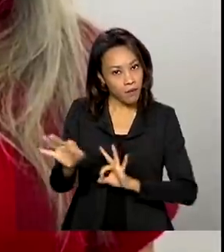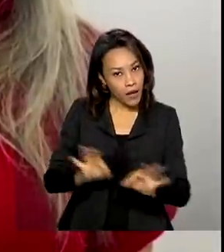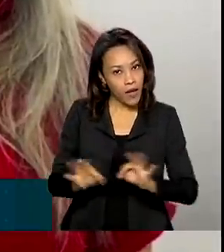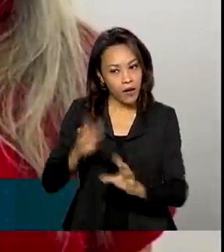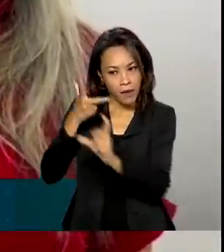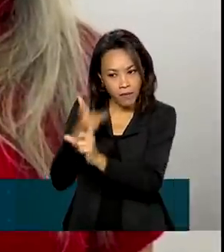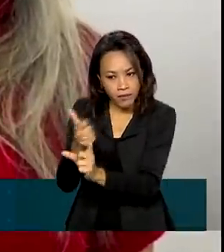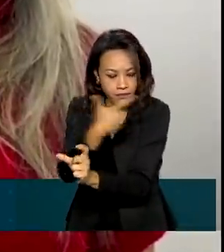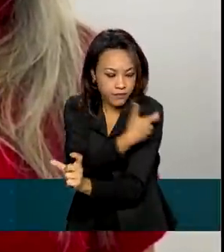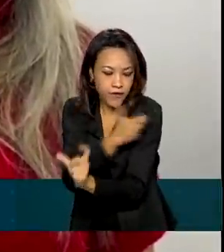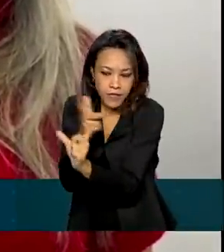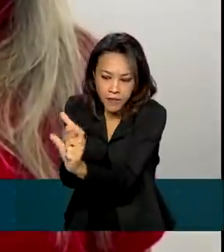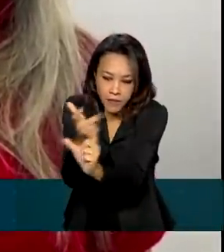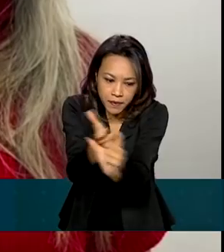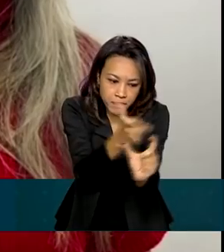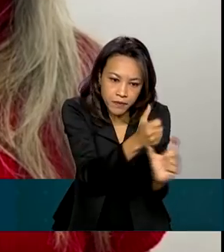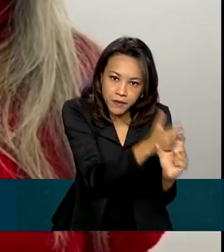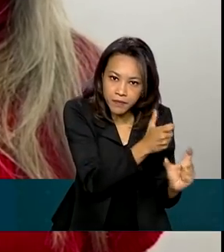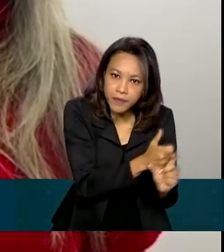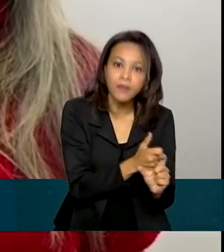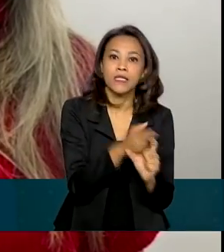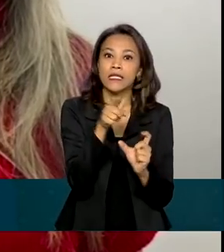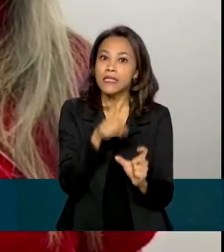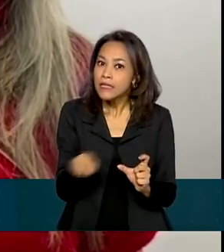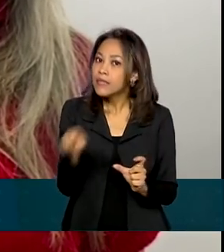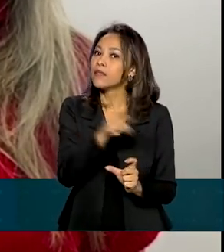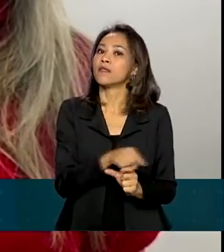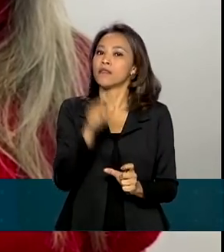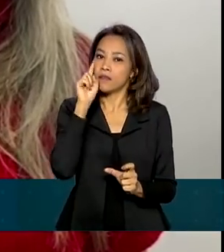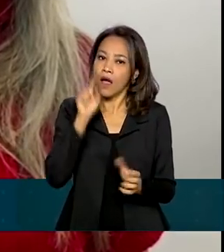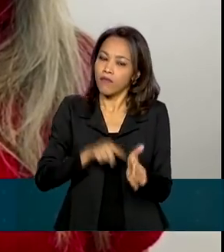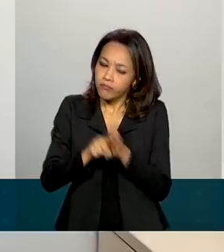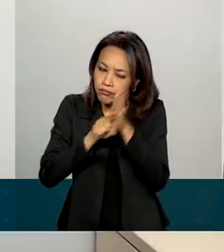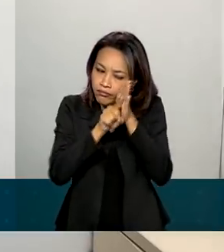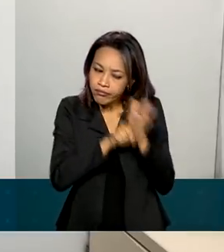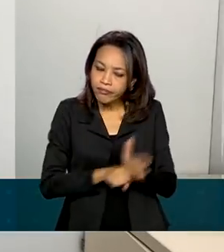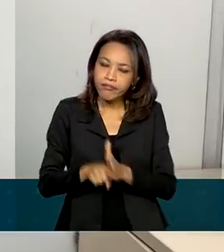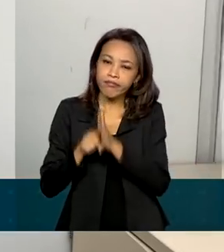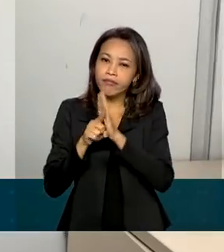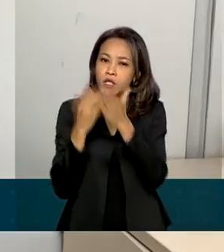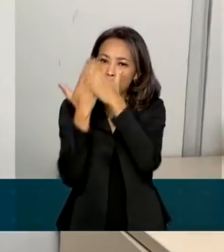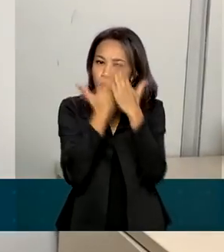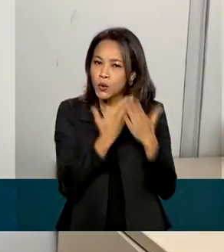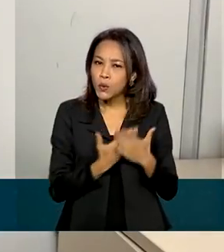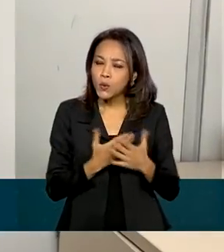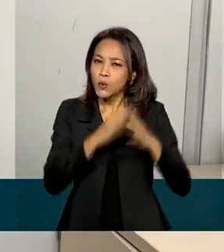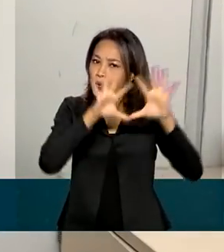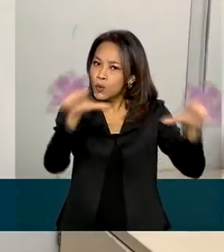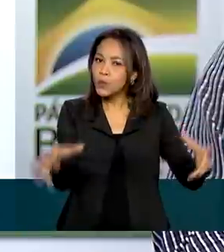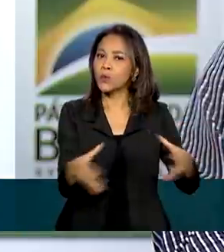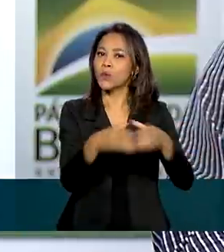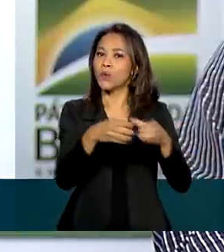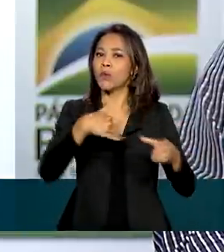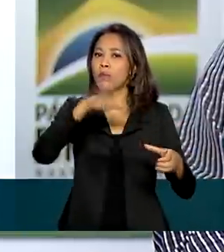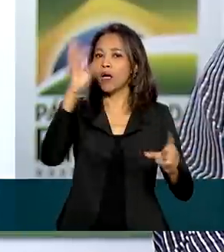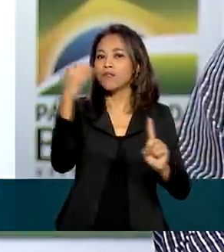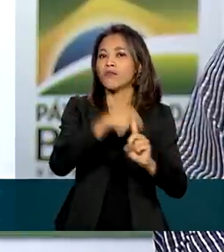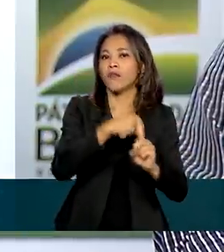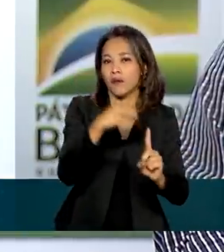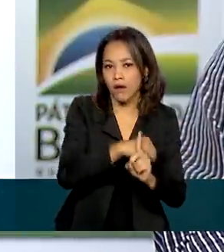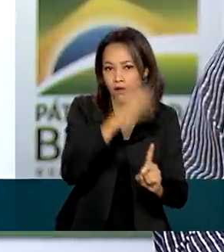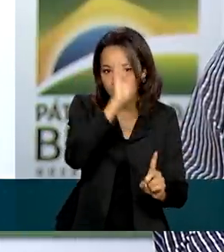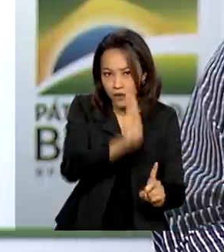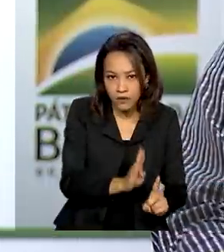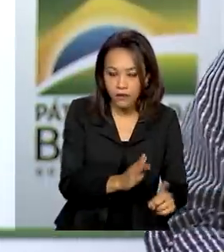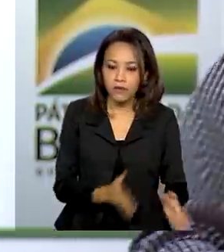estratégia está sendo construída com base em estudos epidemiológicos dos públicos mais vulneráveis no país. O Programa Nacional